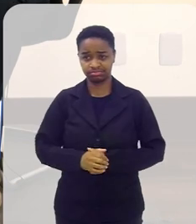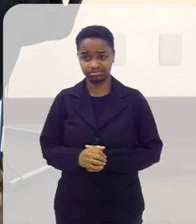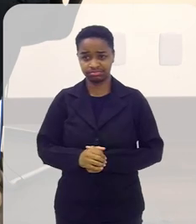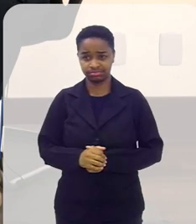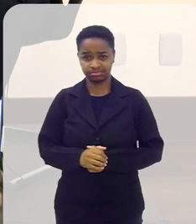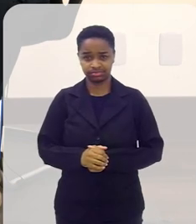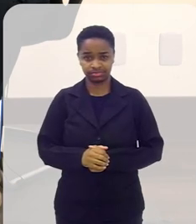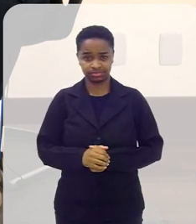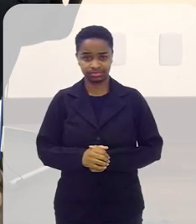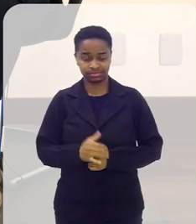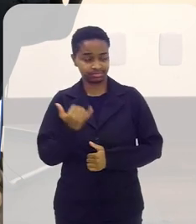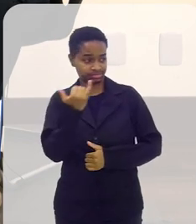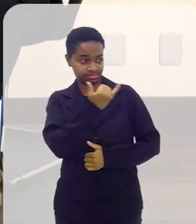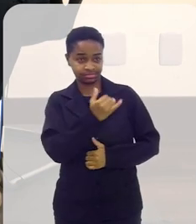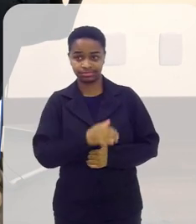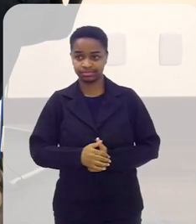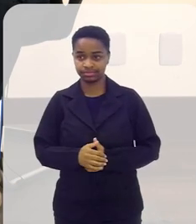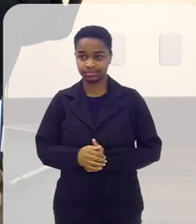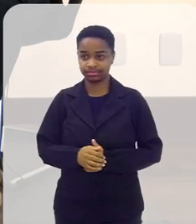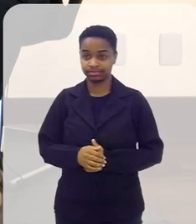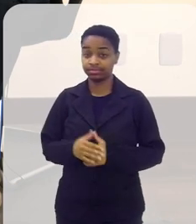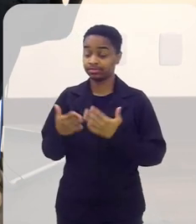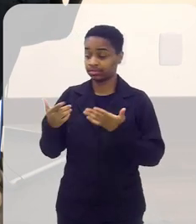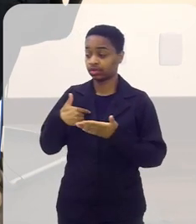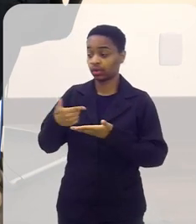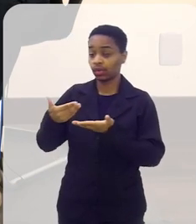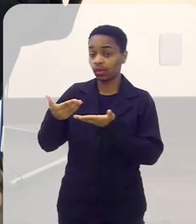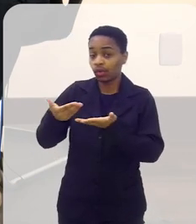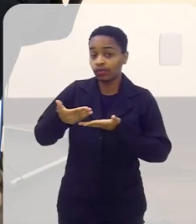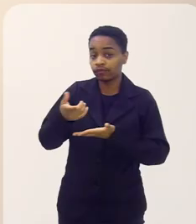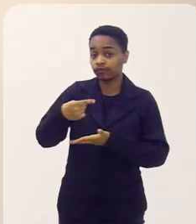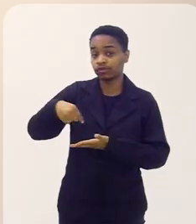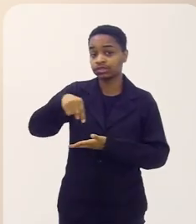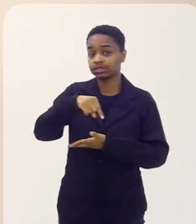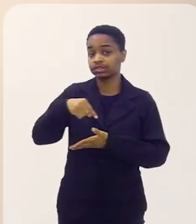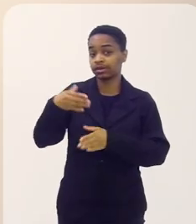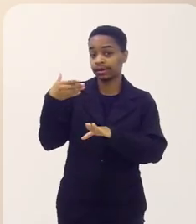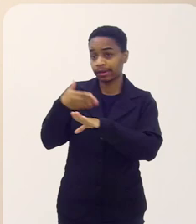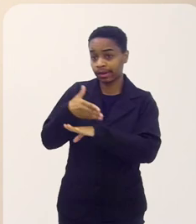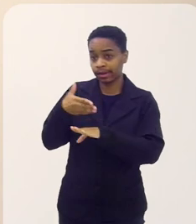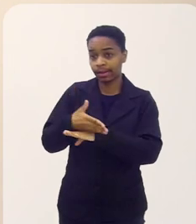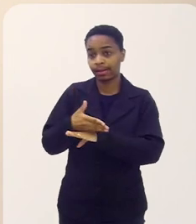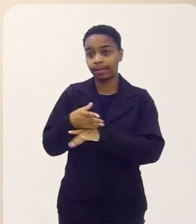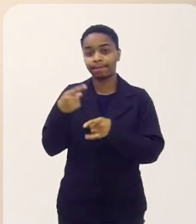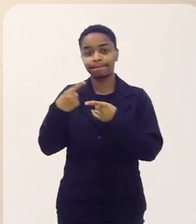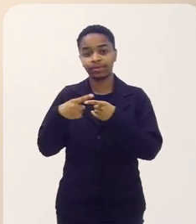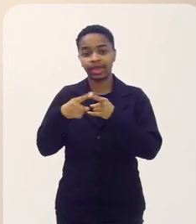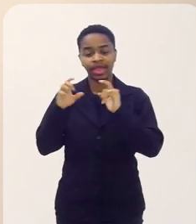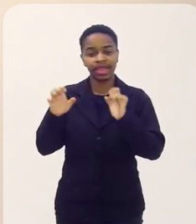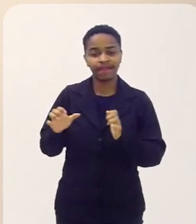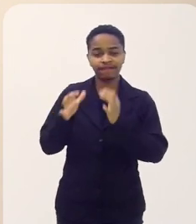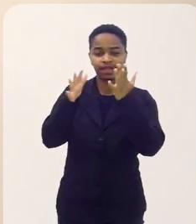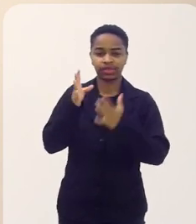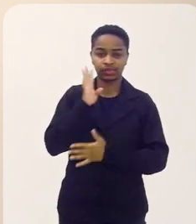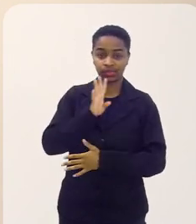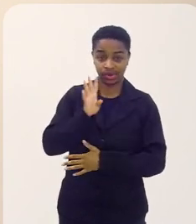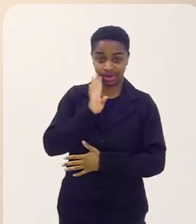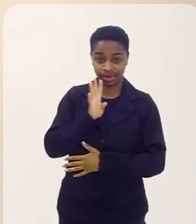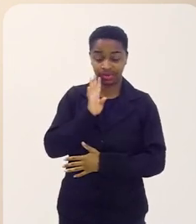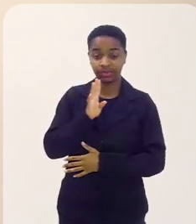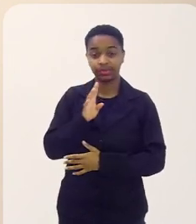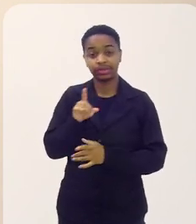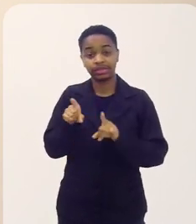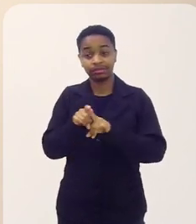recado para nosso pessoal? Aqui ó Bem eu faço um convite para todos que venham que vai ser